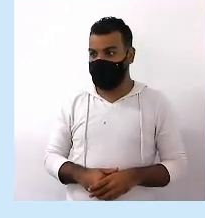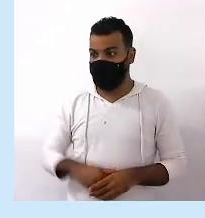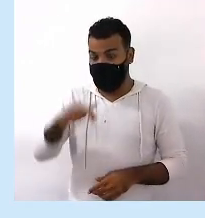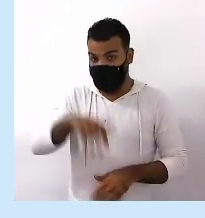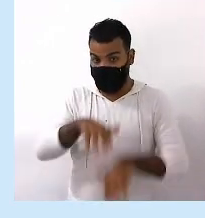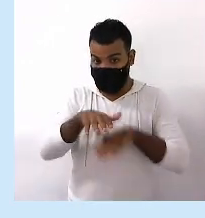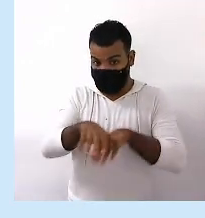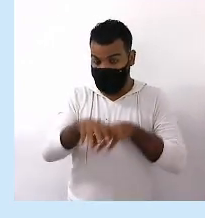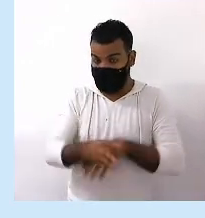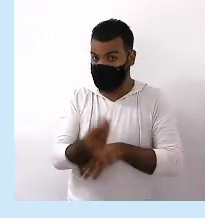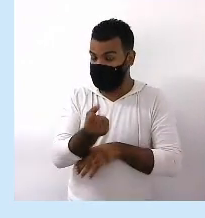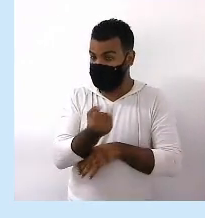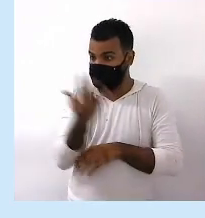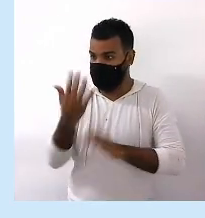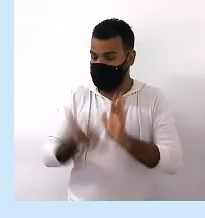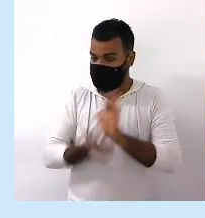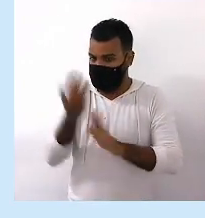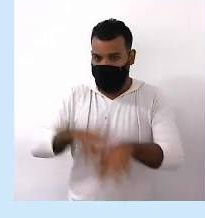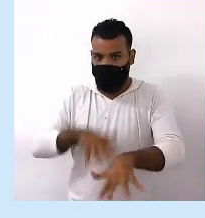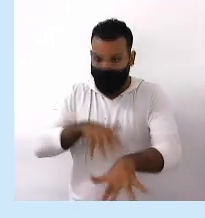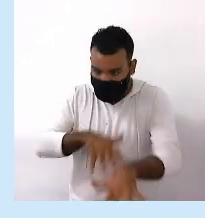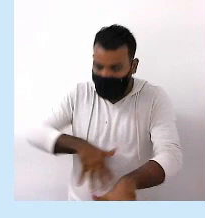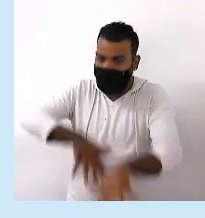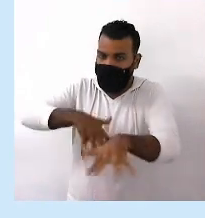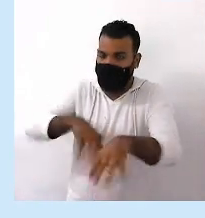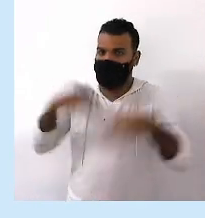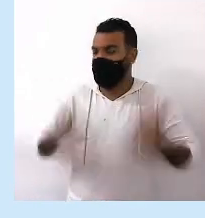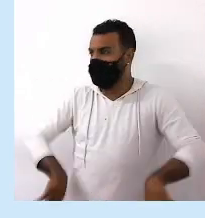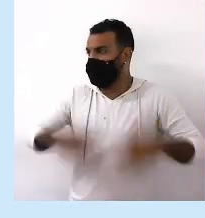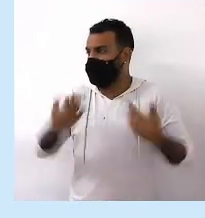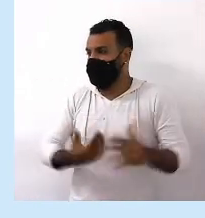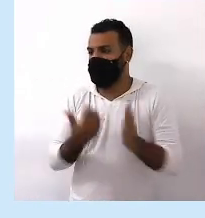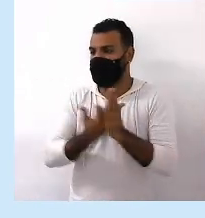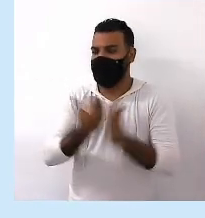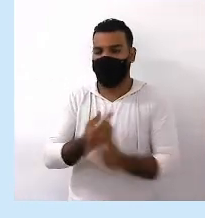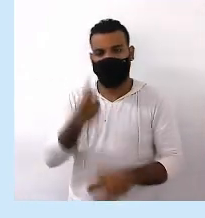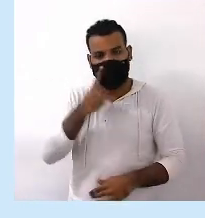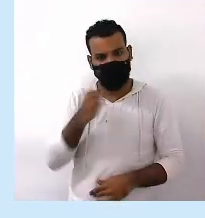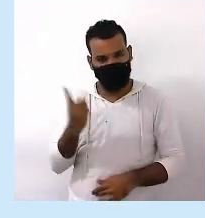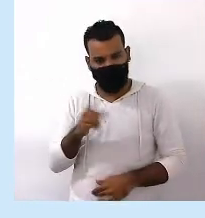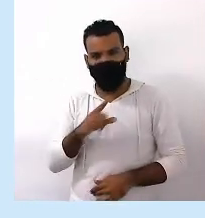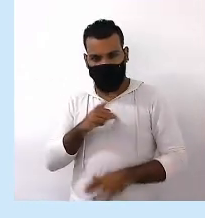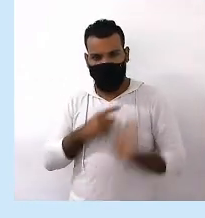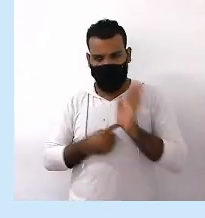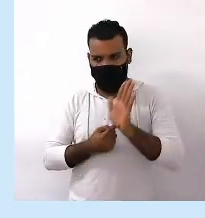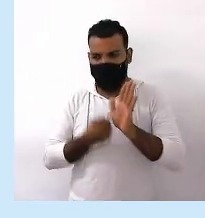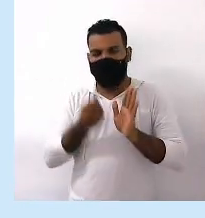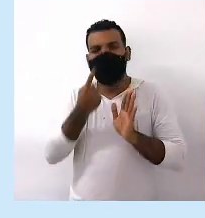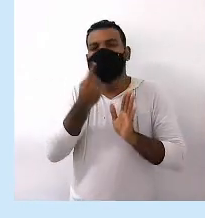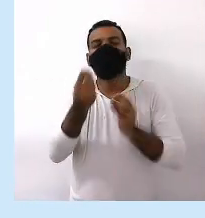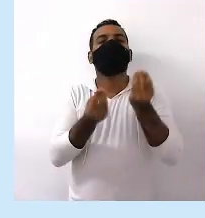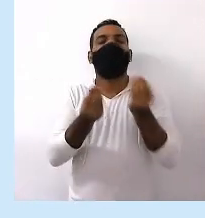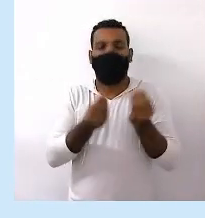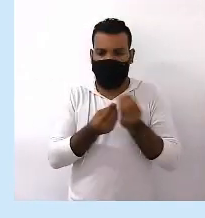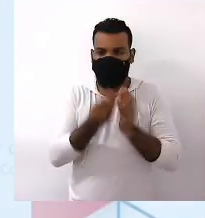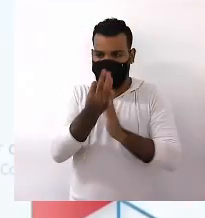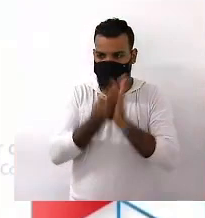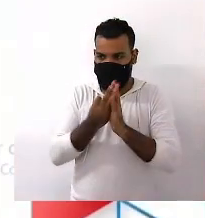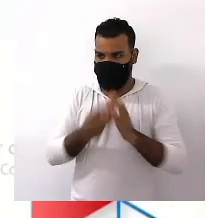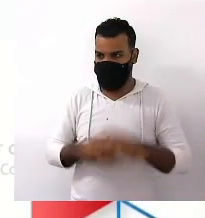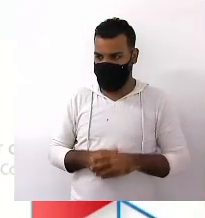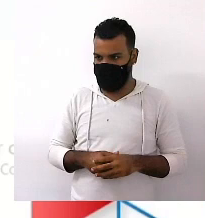misericórdia É muito engarrafamento Mas Observa por exemplo Um dos códigos Observem aí Como se organiza o texto